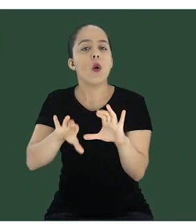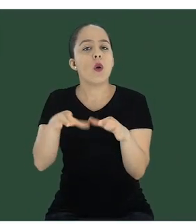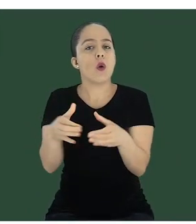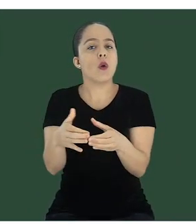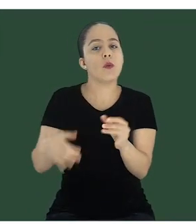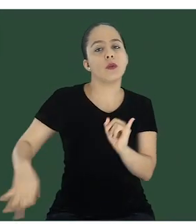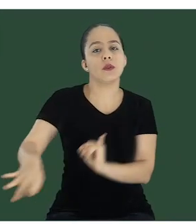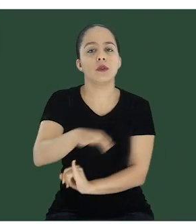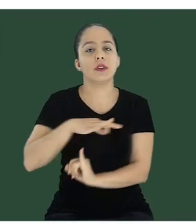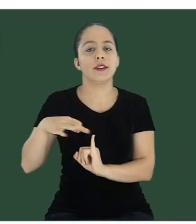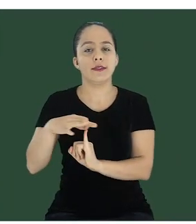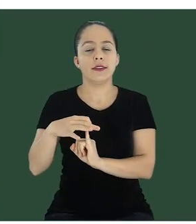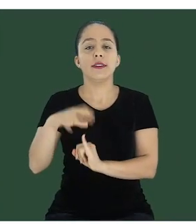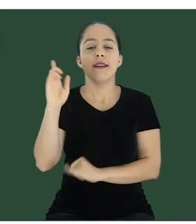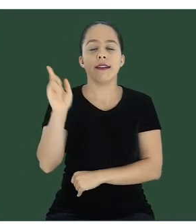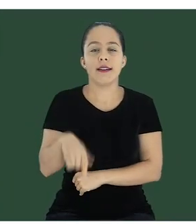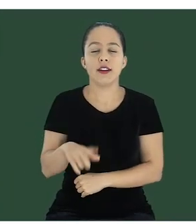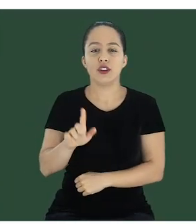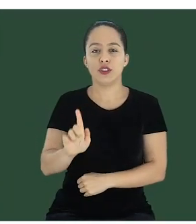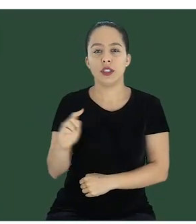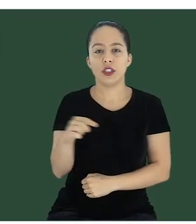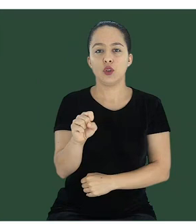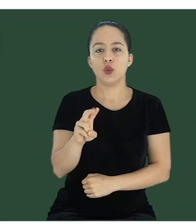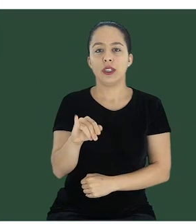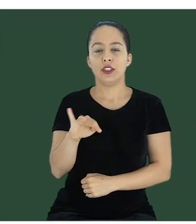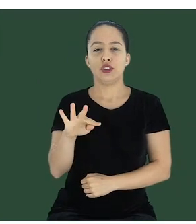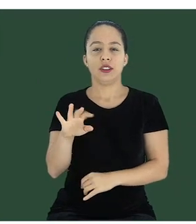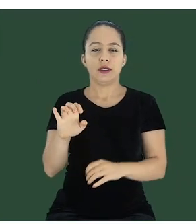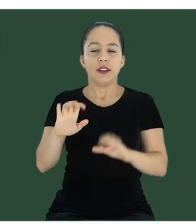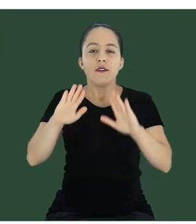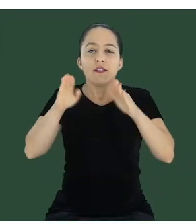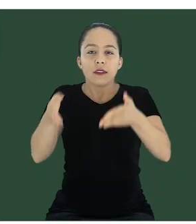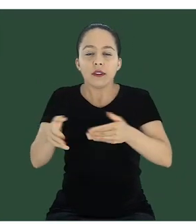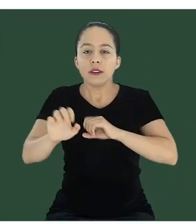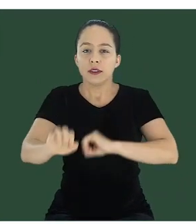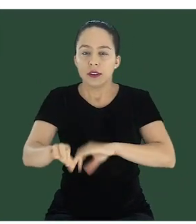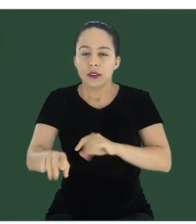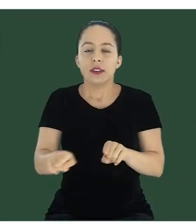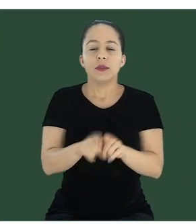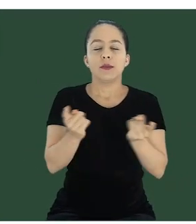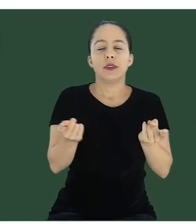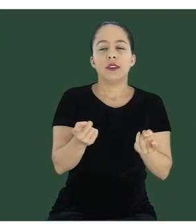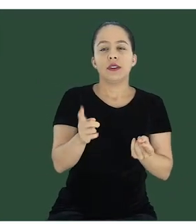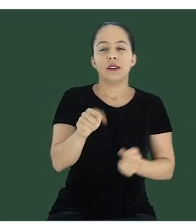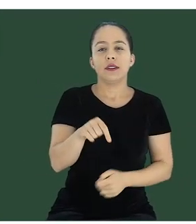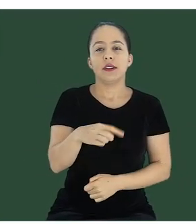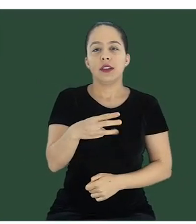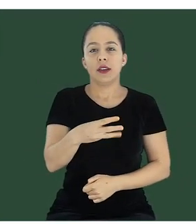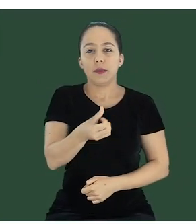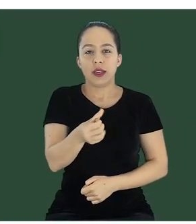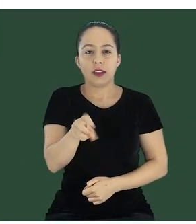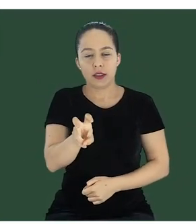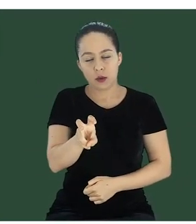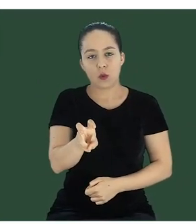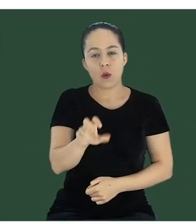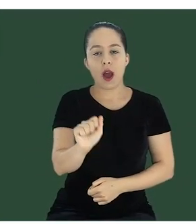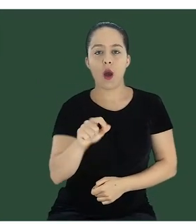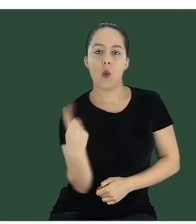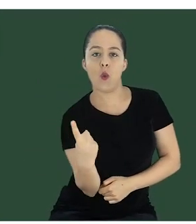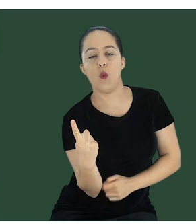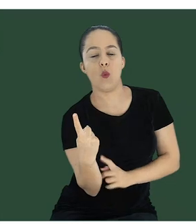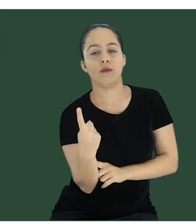disponibilizados para a comunidade do IFSS são o G Suite for Education e o Office 365 A1.